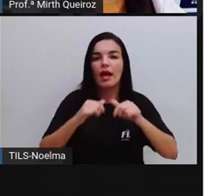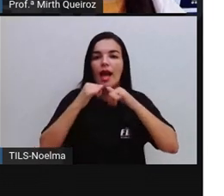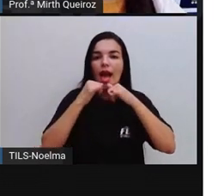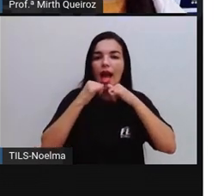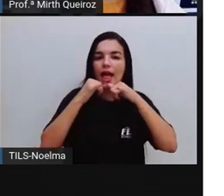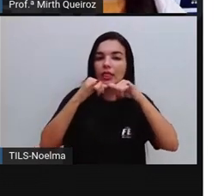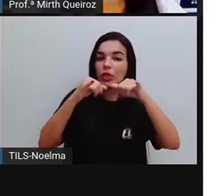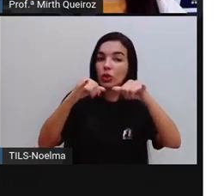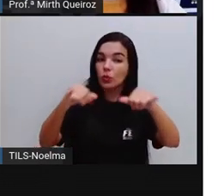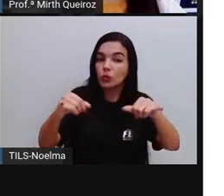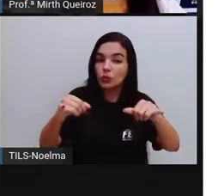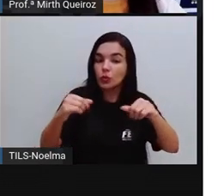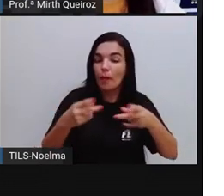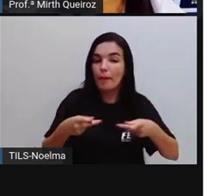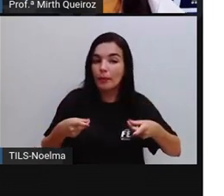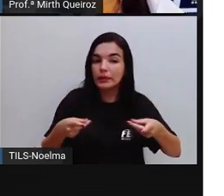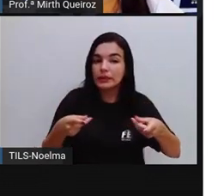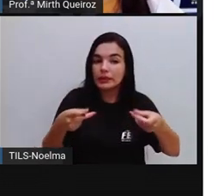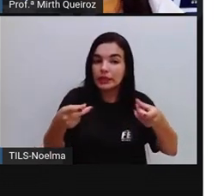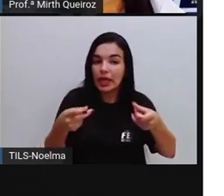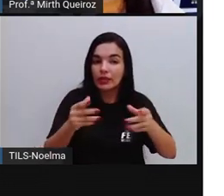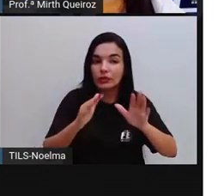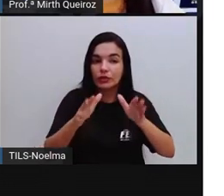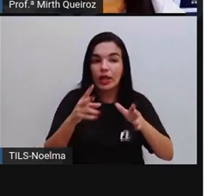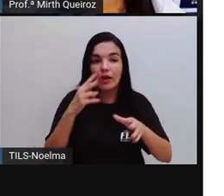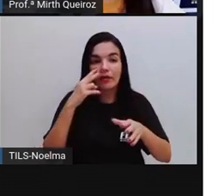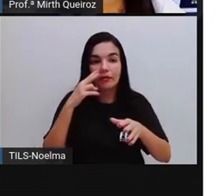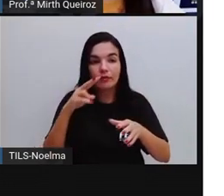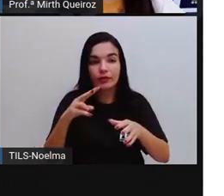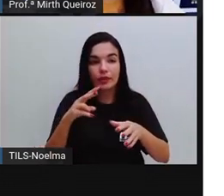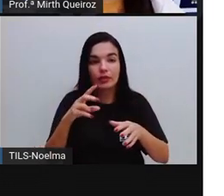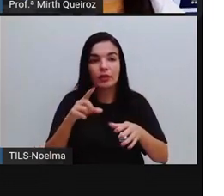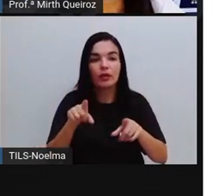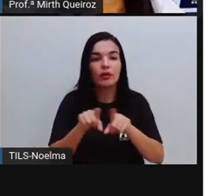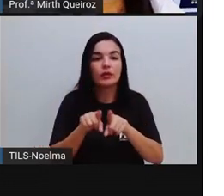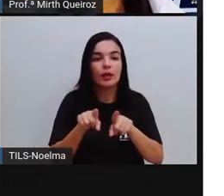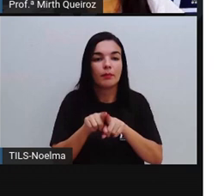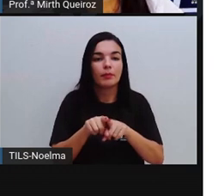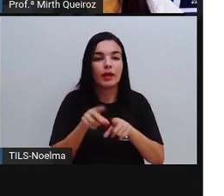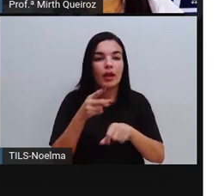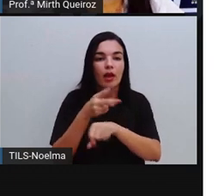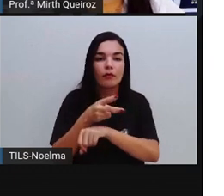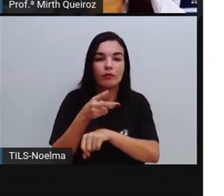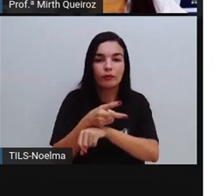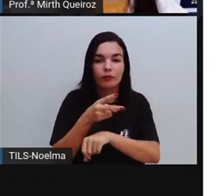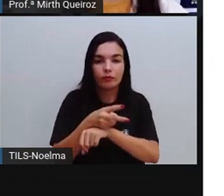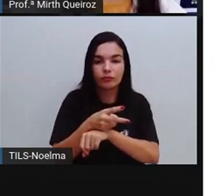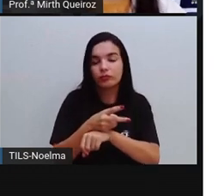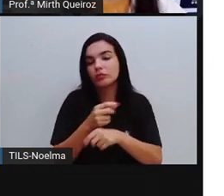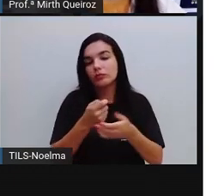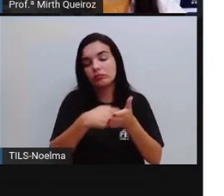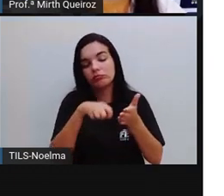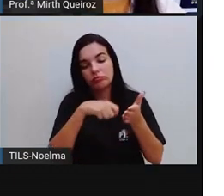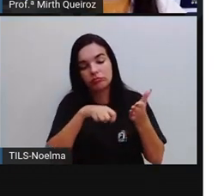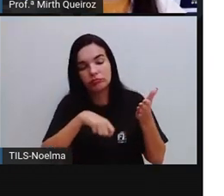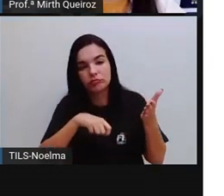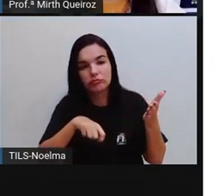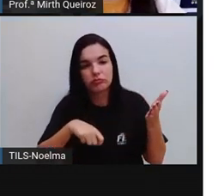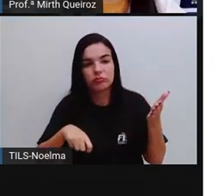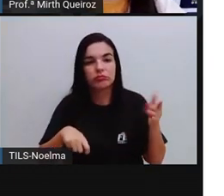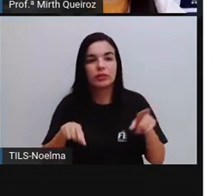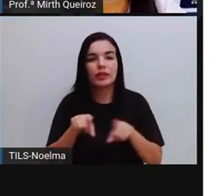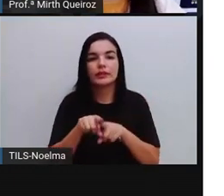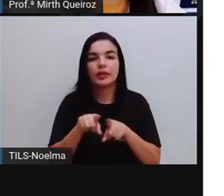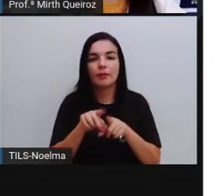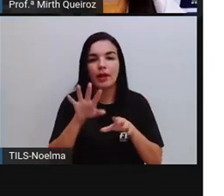da forma escrita. E eu vou apresentar para vocês aqui rapidinho um outro tipo de anúncio publicitário. Vou